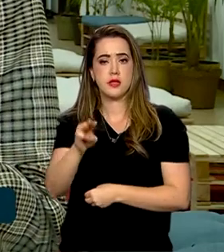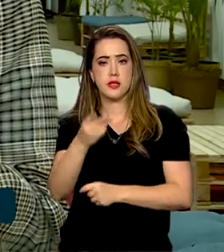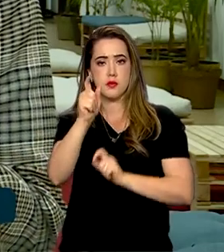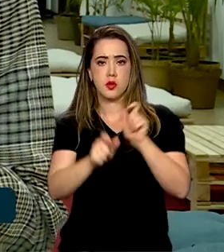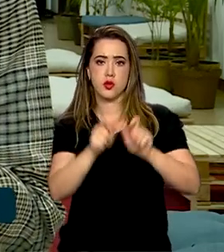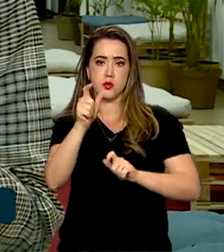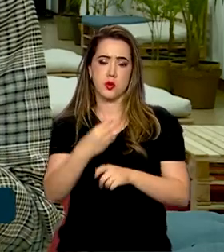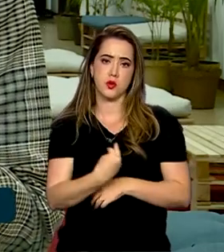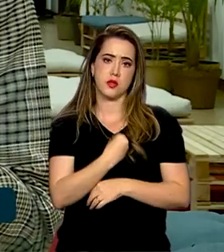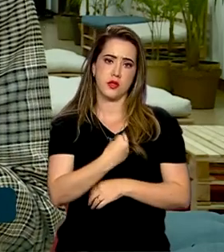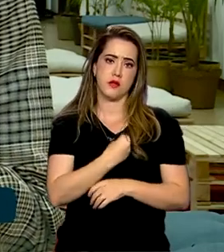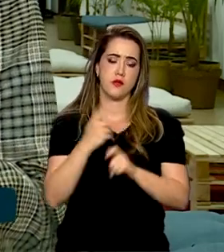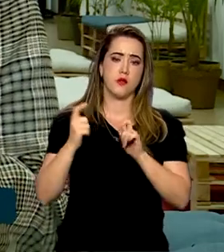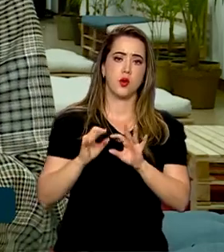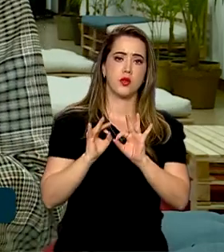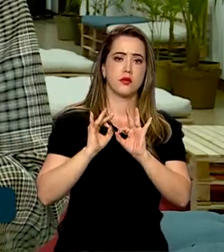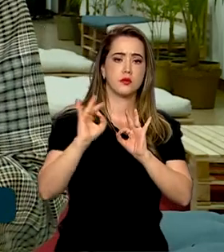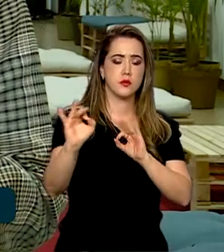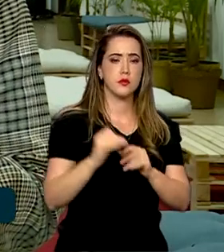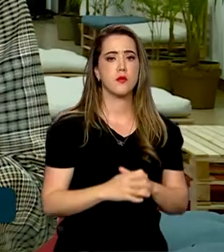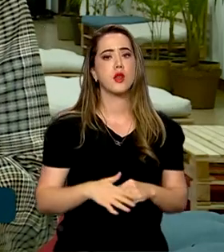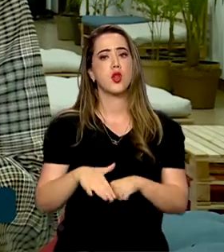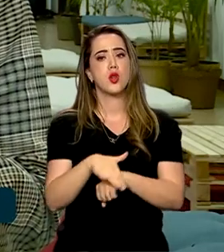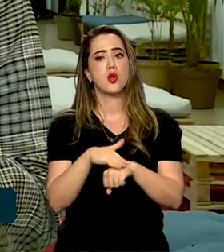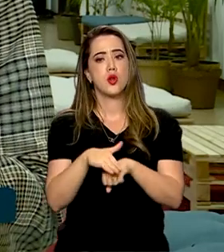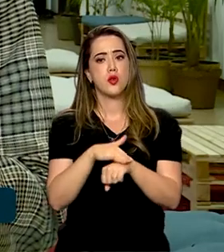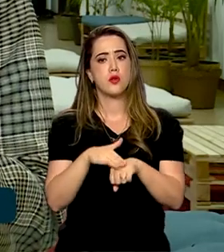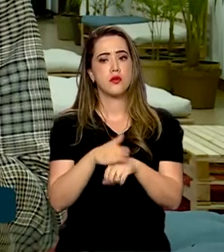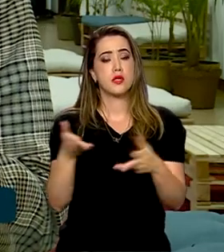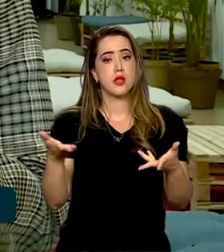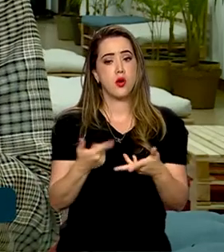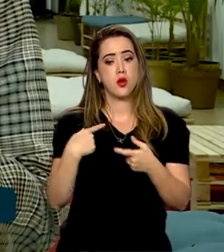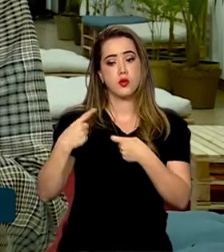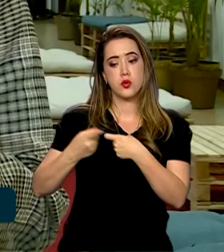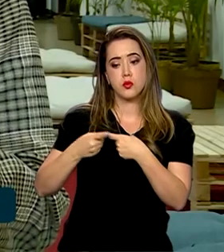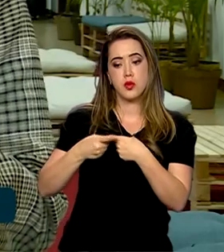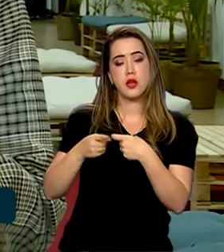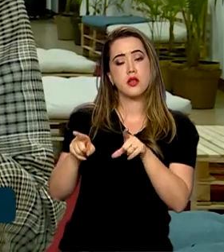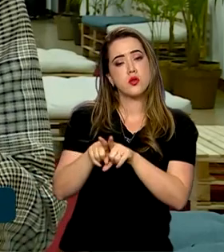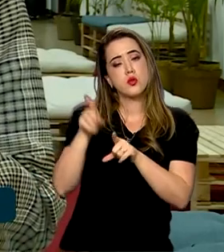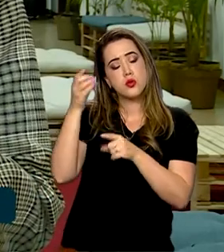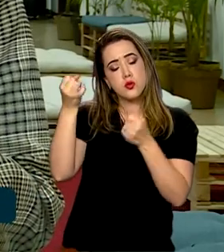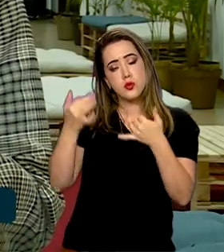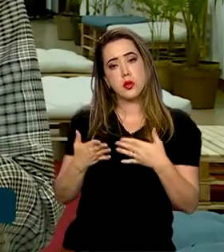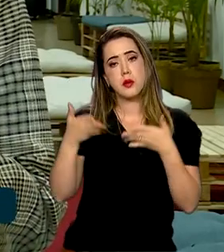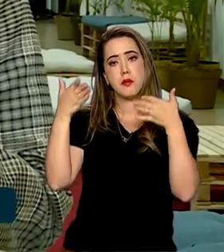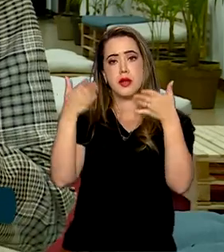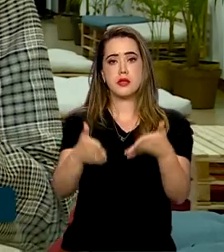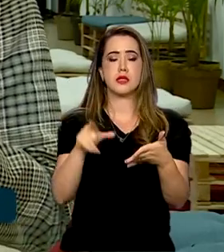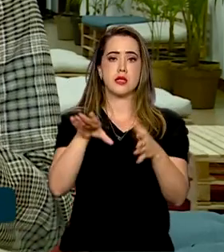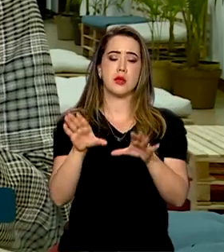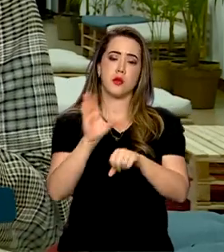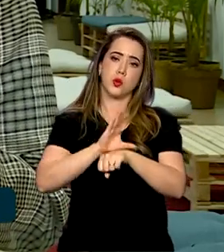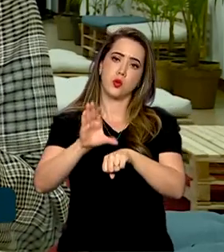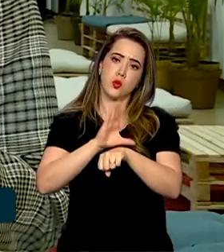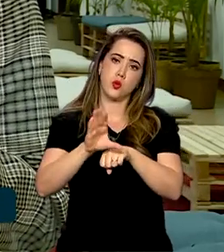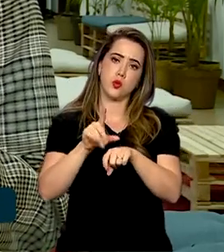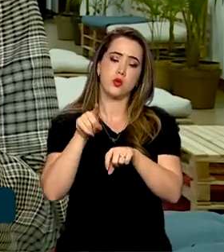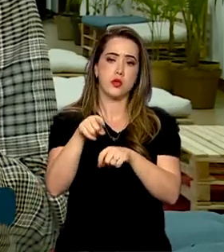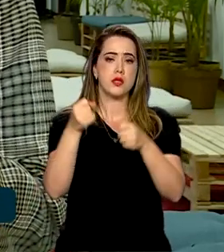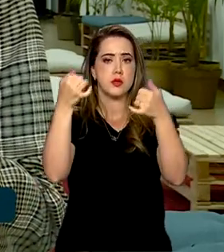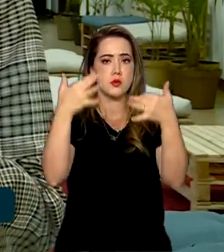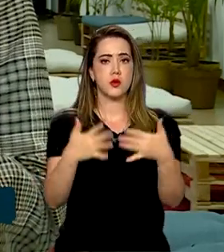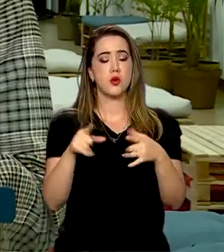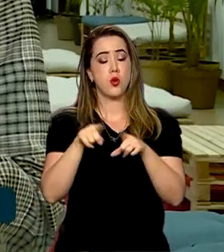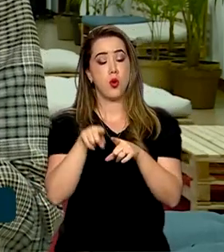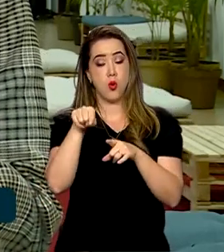que vivem em áreas remotas. Eu conversei com um dos médicos aqui que participa do curso, Jonathan, e ele me contou que se formou